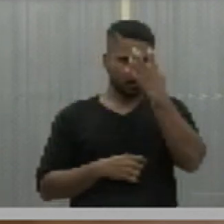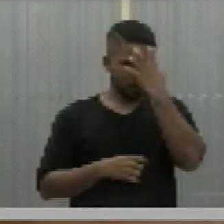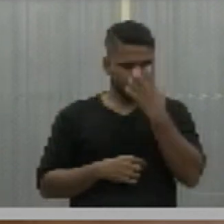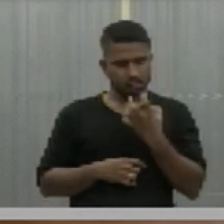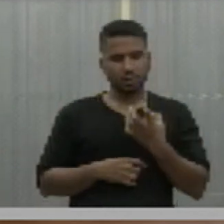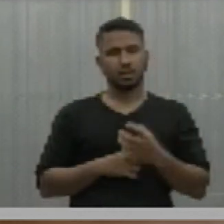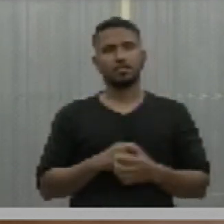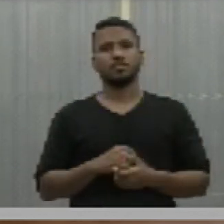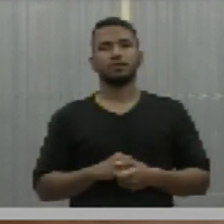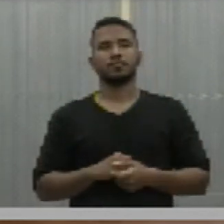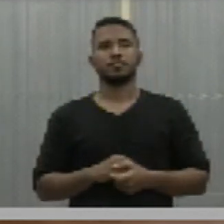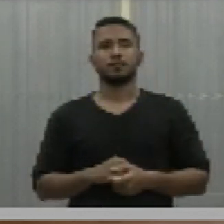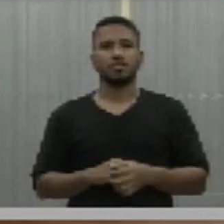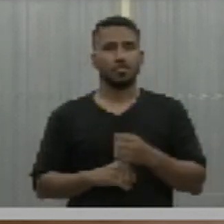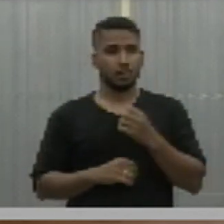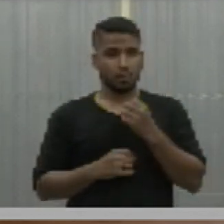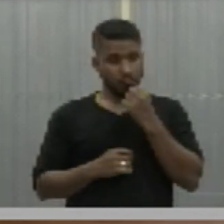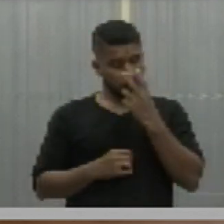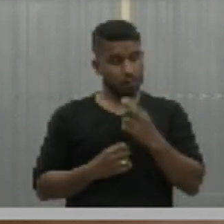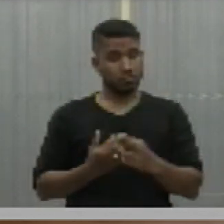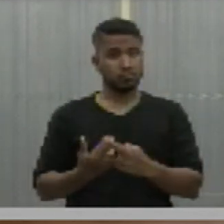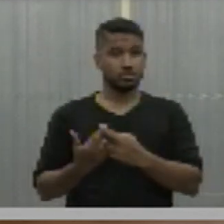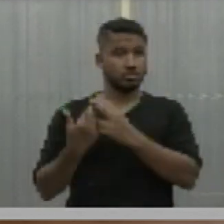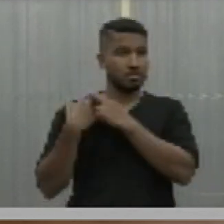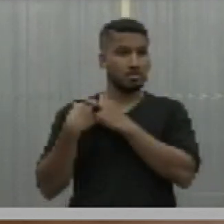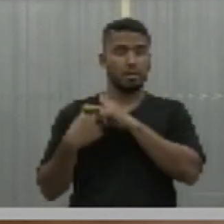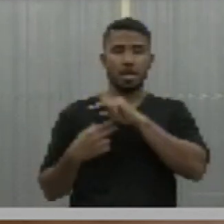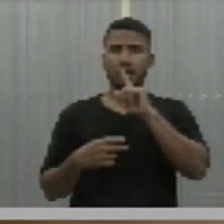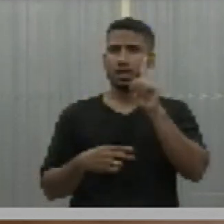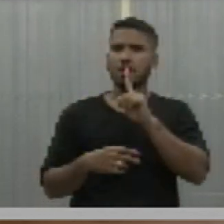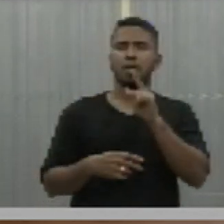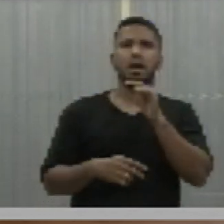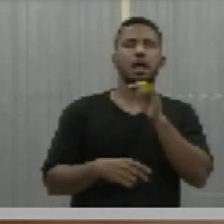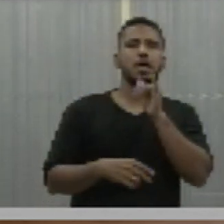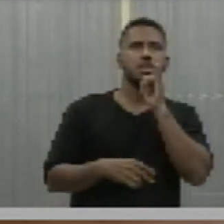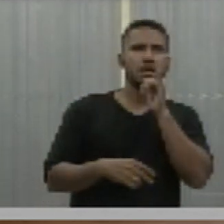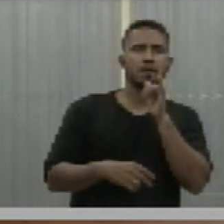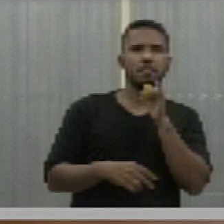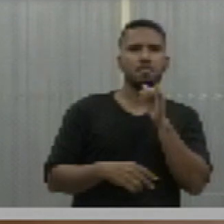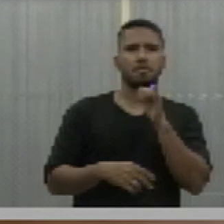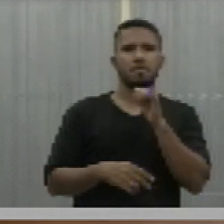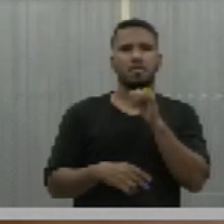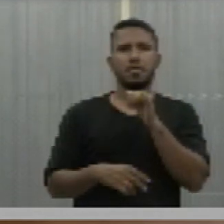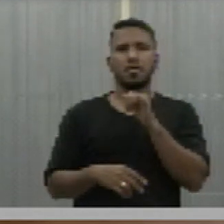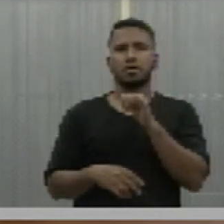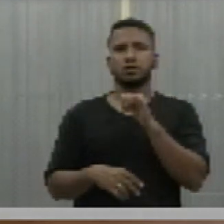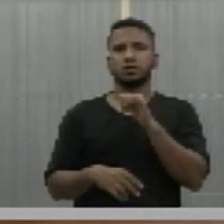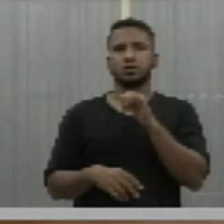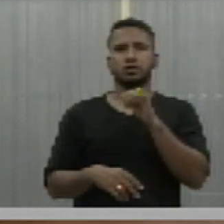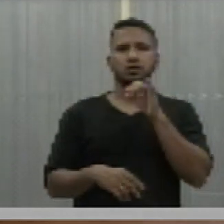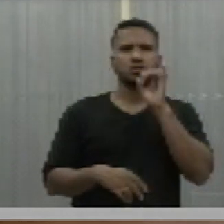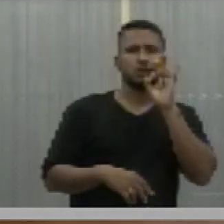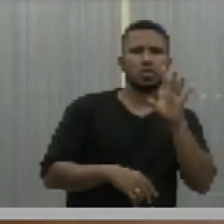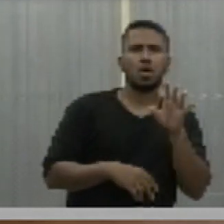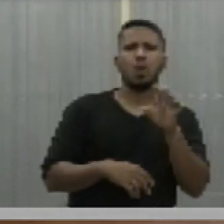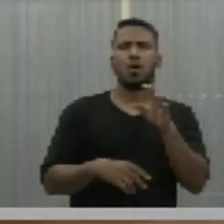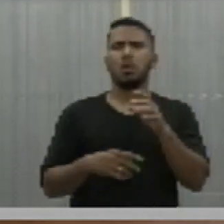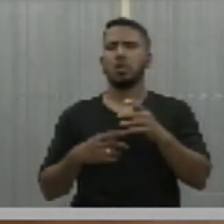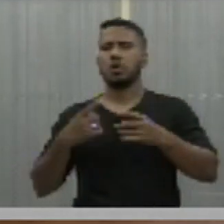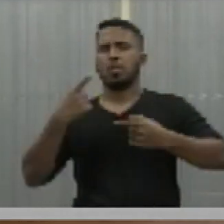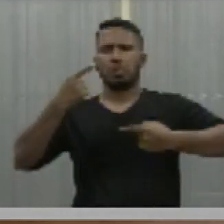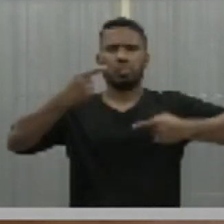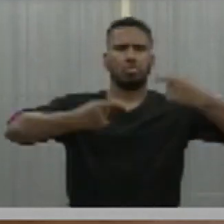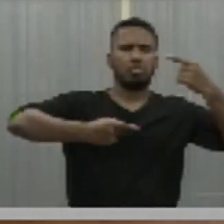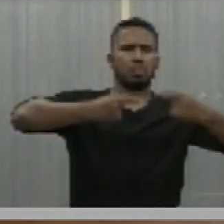maduro, responsável, para não ficar seguindo apenas aos apelos da disputa